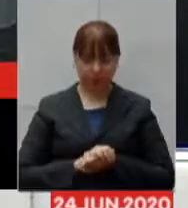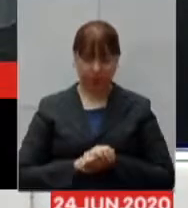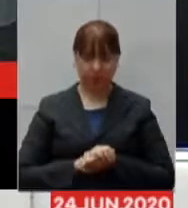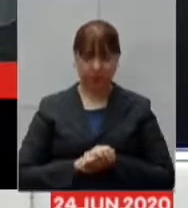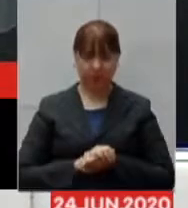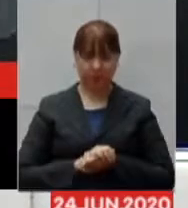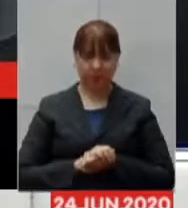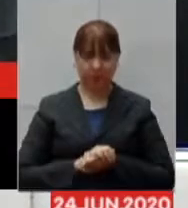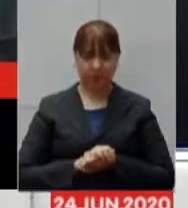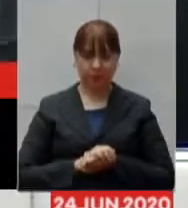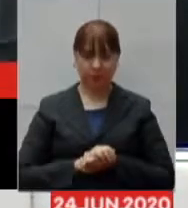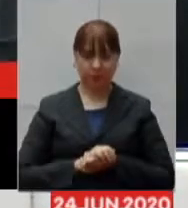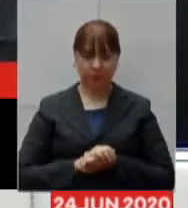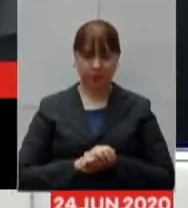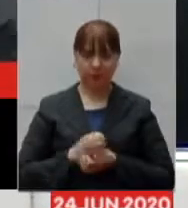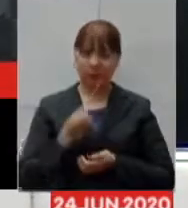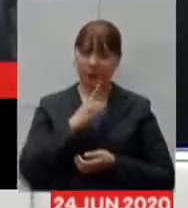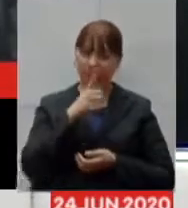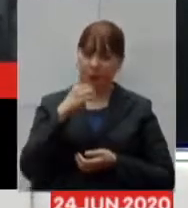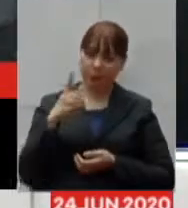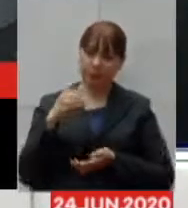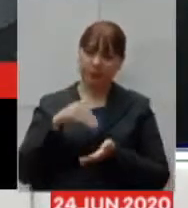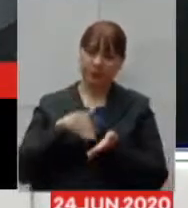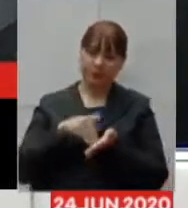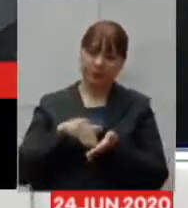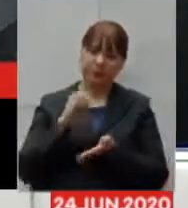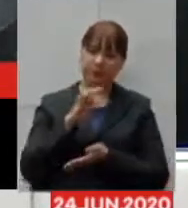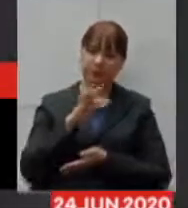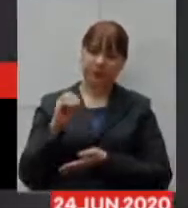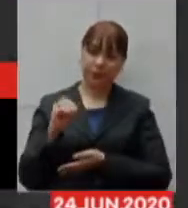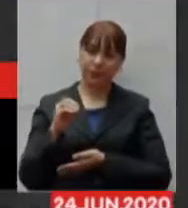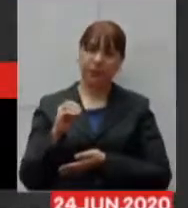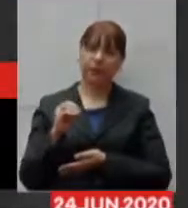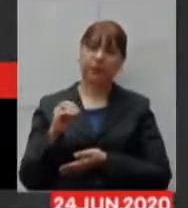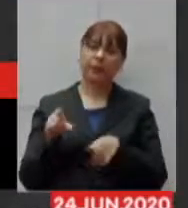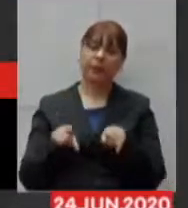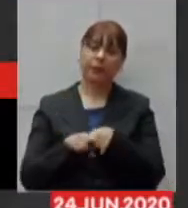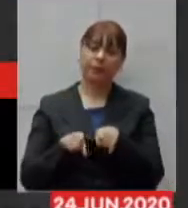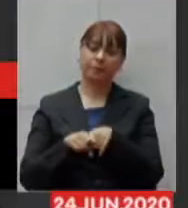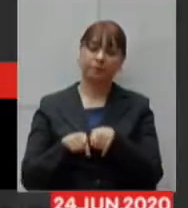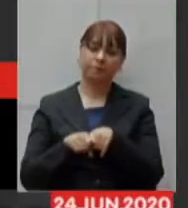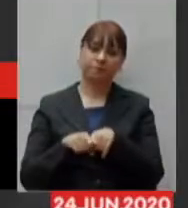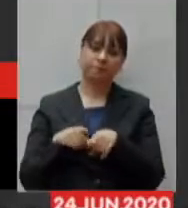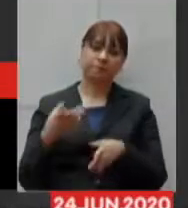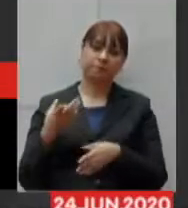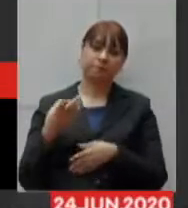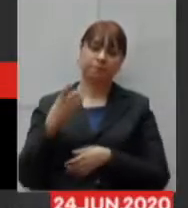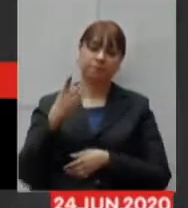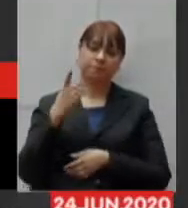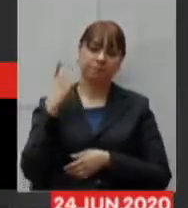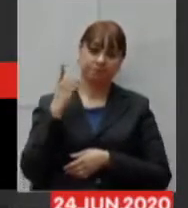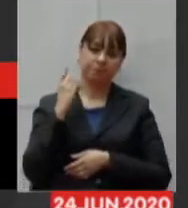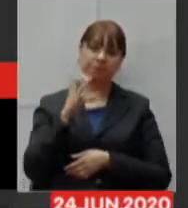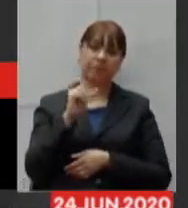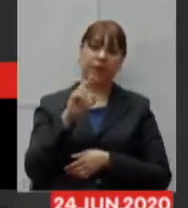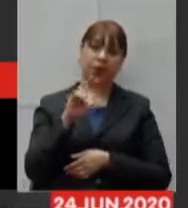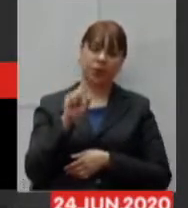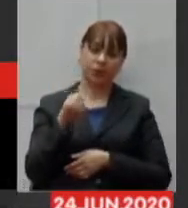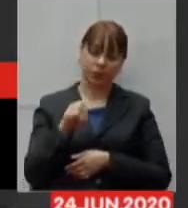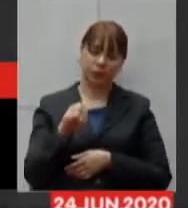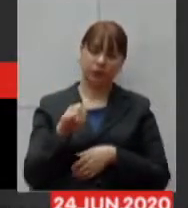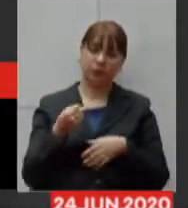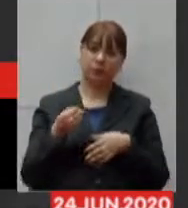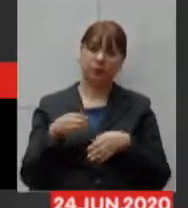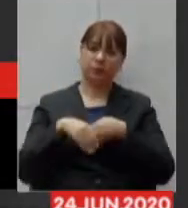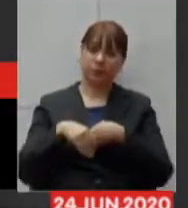Eduardo bom dia secretário Otto pessoal do deputado Carlos Pimenta queria cumprimentar também